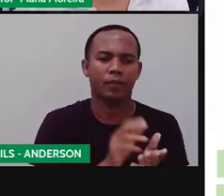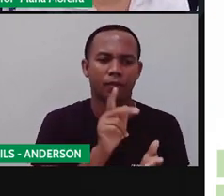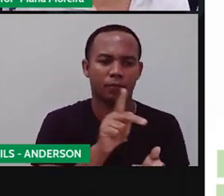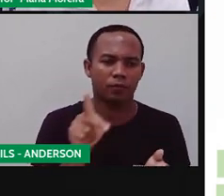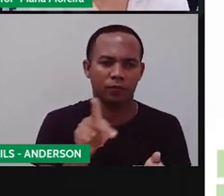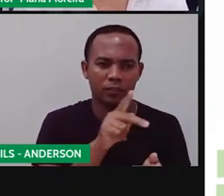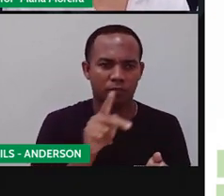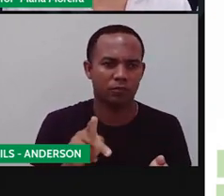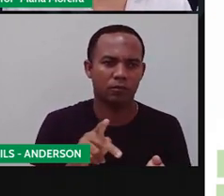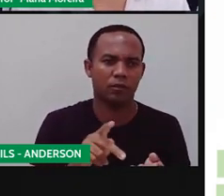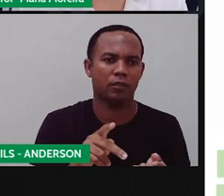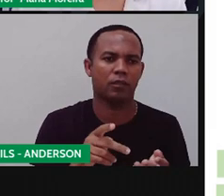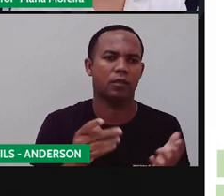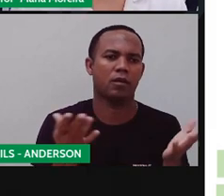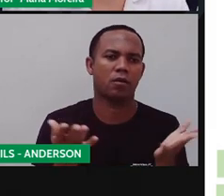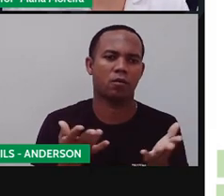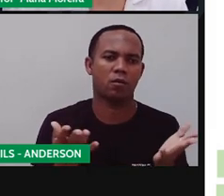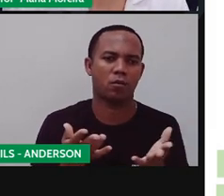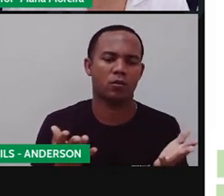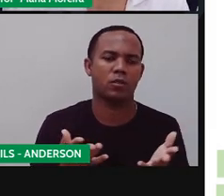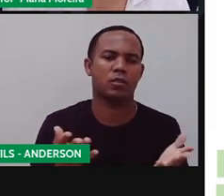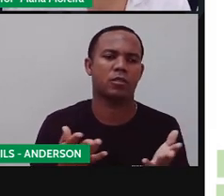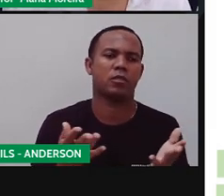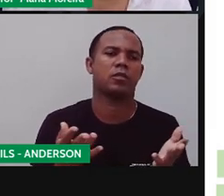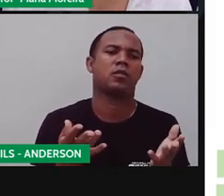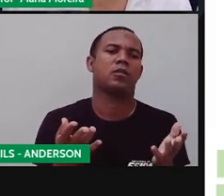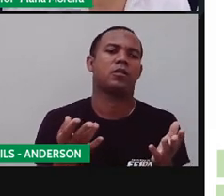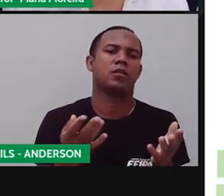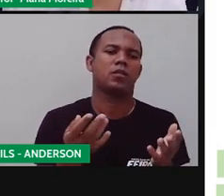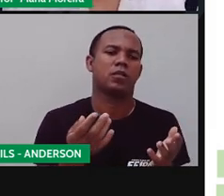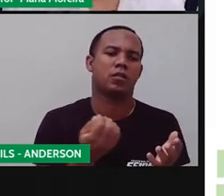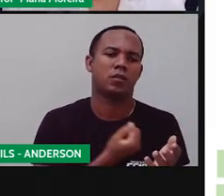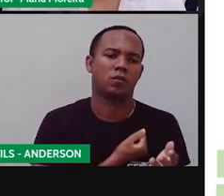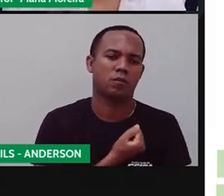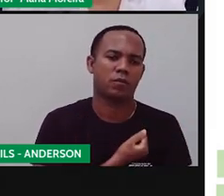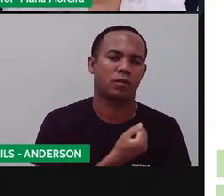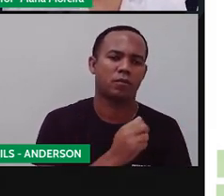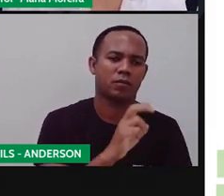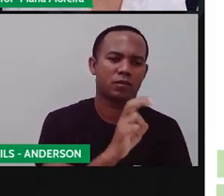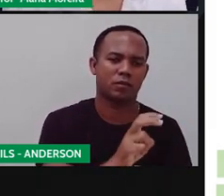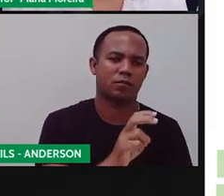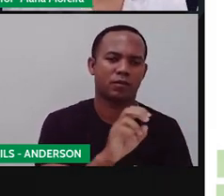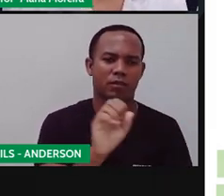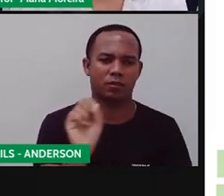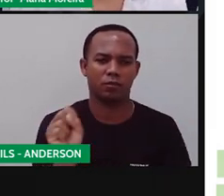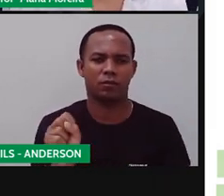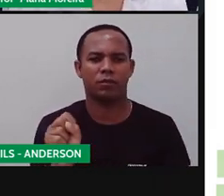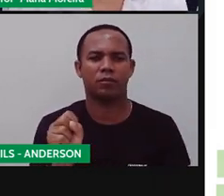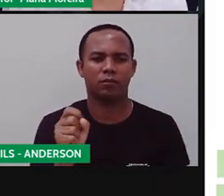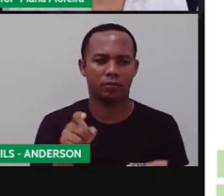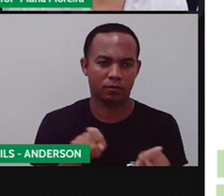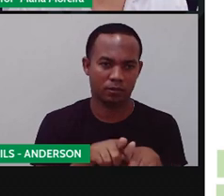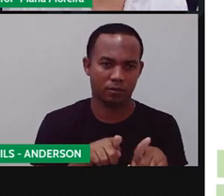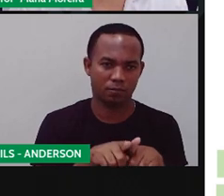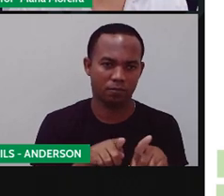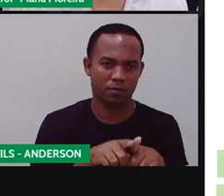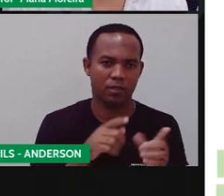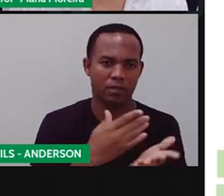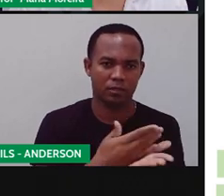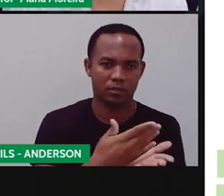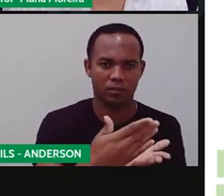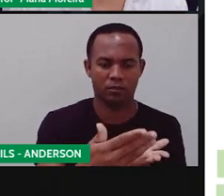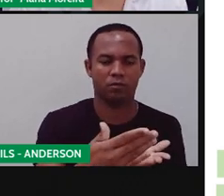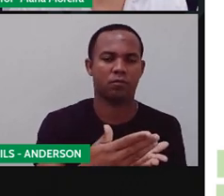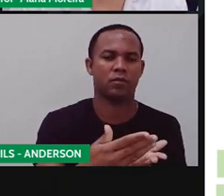Anderson, né? Hoje, aula 58, dia 21 do mês 5 de 2021. Nossa área de